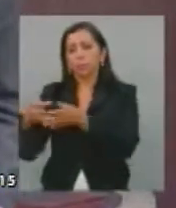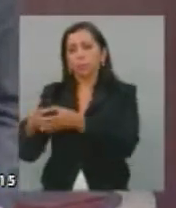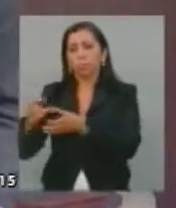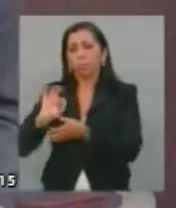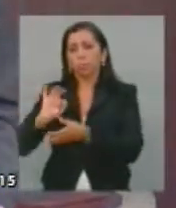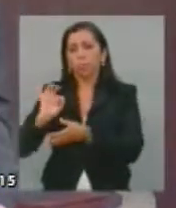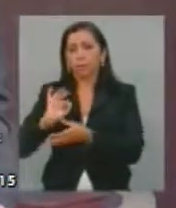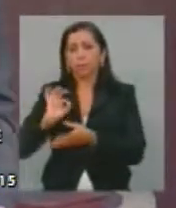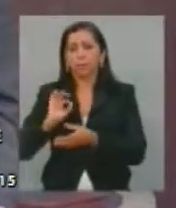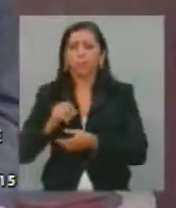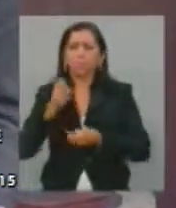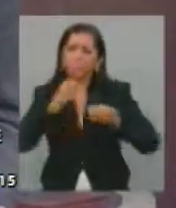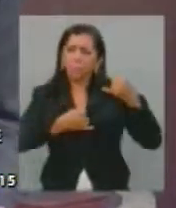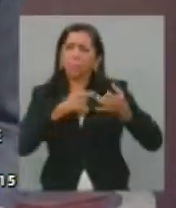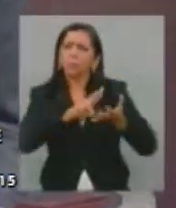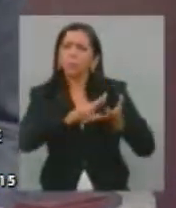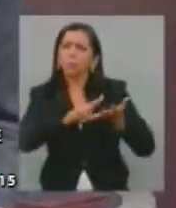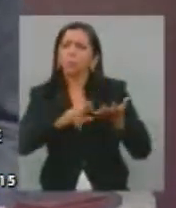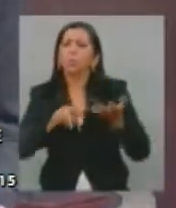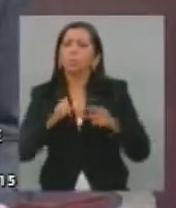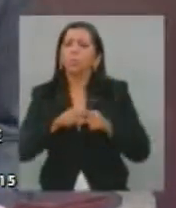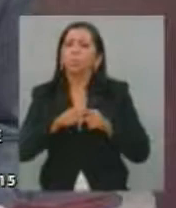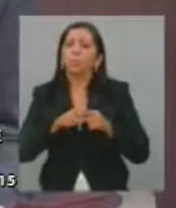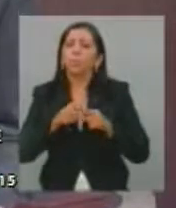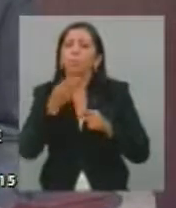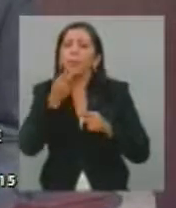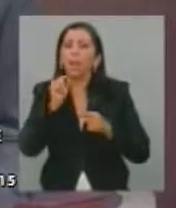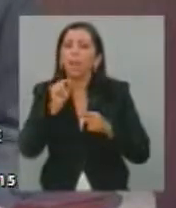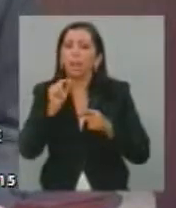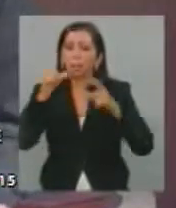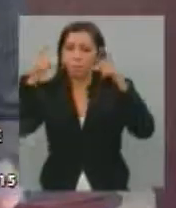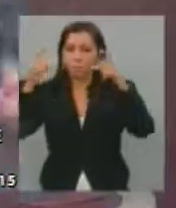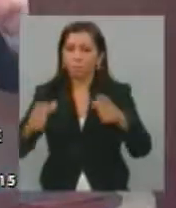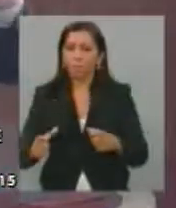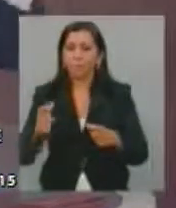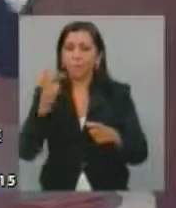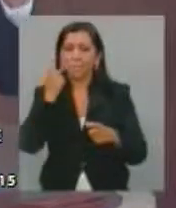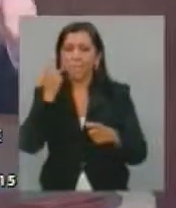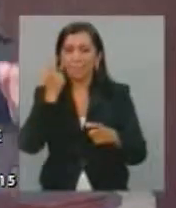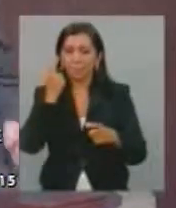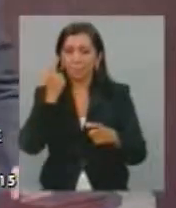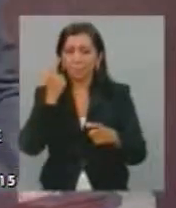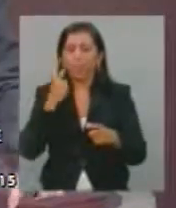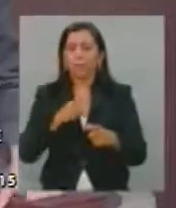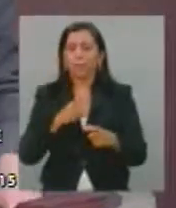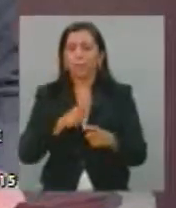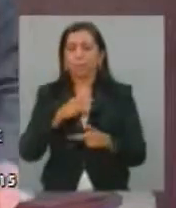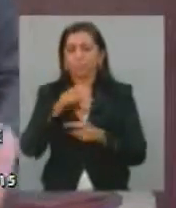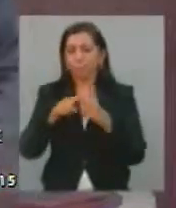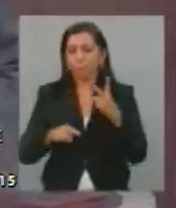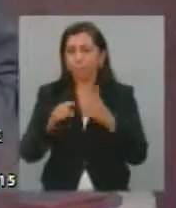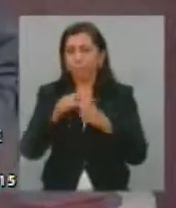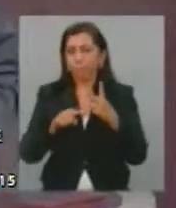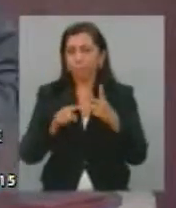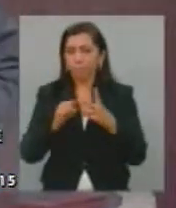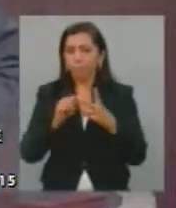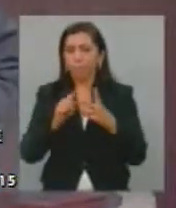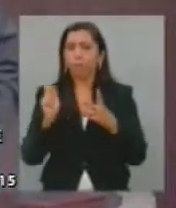Estou dizendo tudo isso para falar do Ceará. Quero falar de dois casos do Ceará.